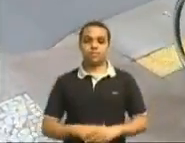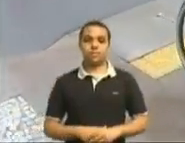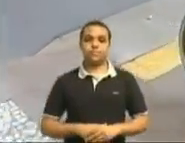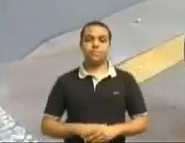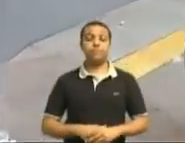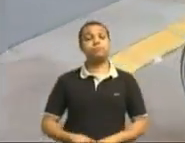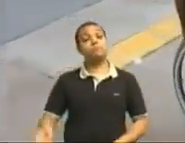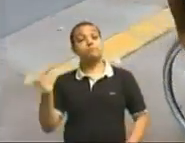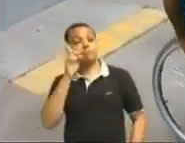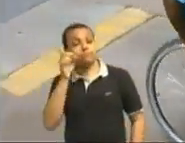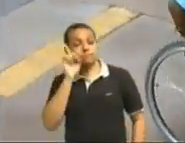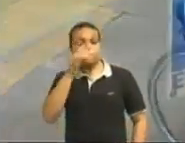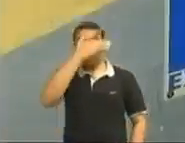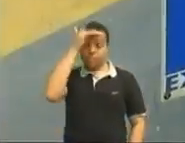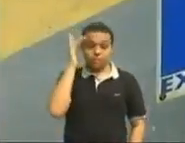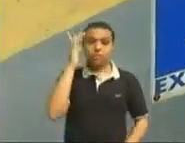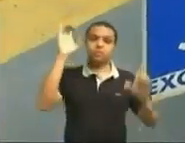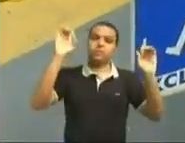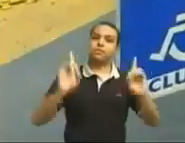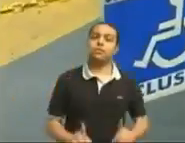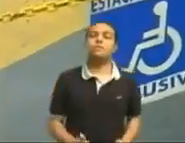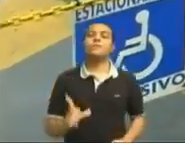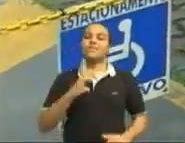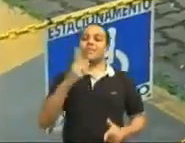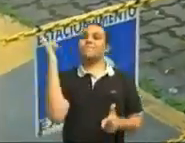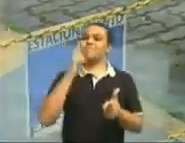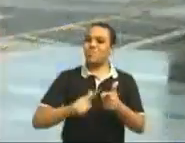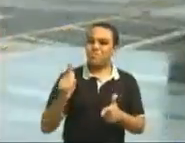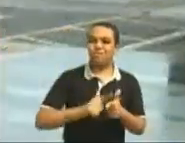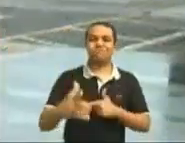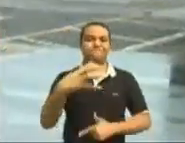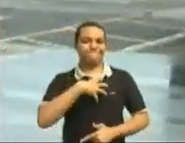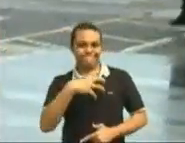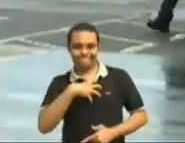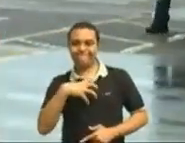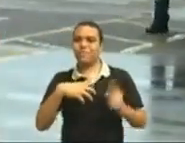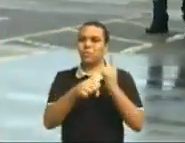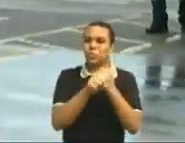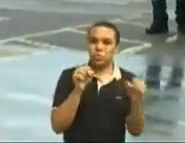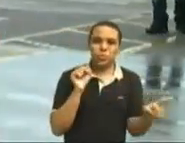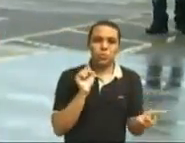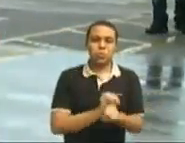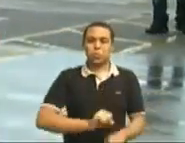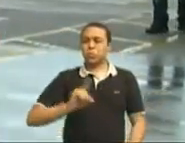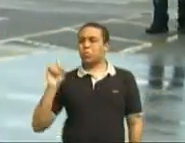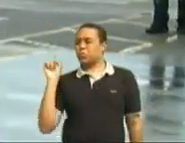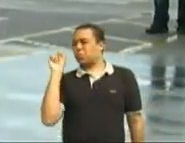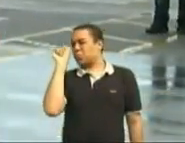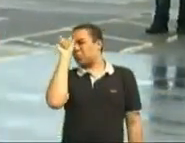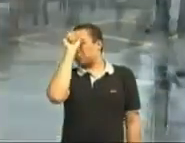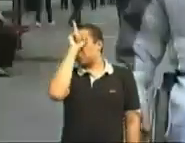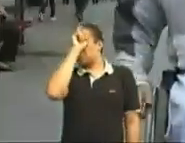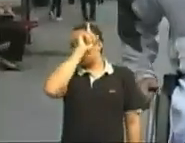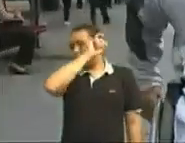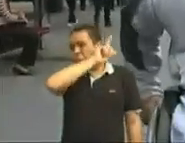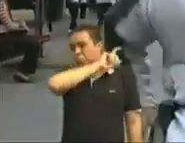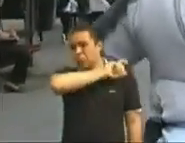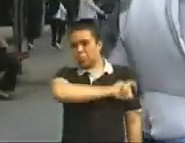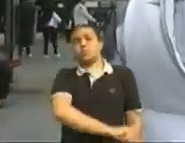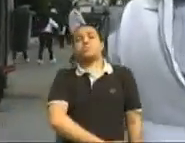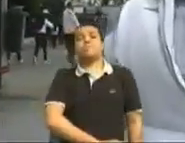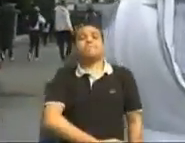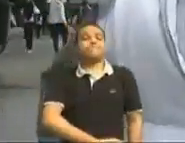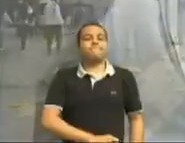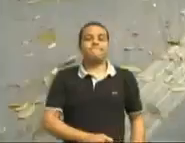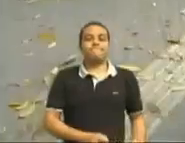Diariamente as pessoas com deficiência enfrentam comportamentos da sociedade muito mais difíceis de lidar do que com a própria